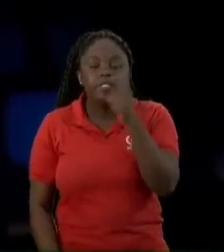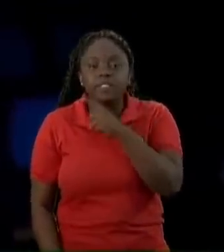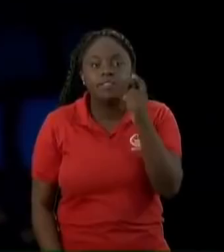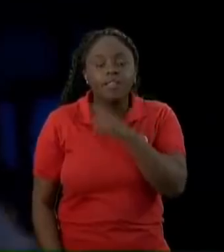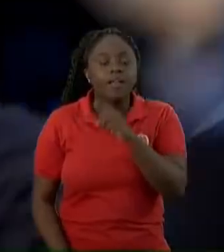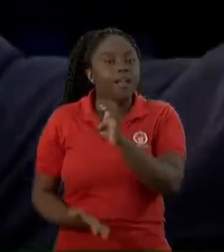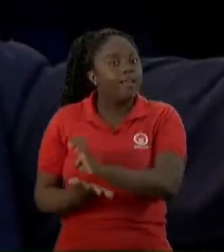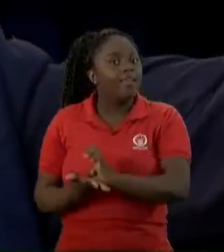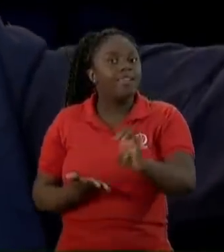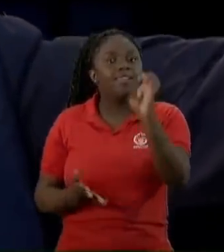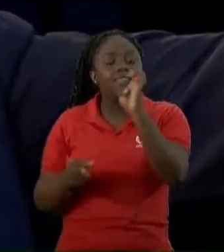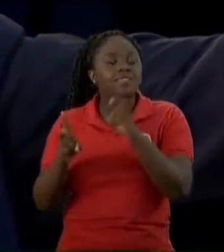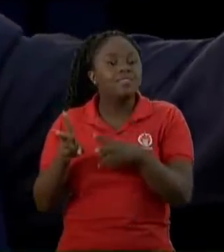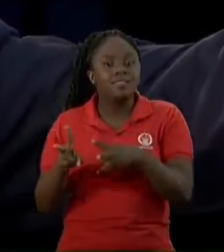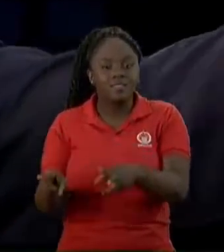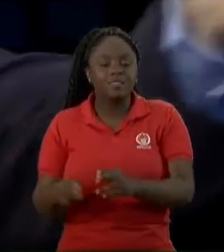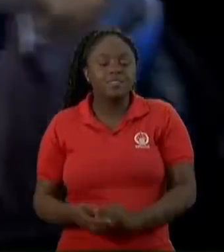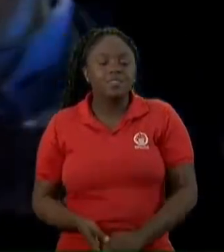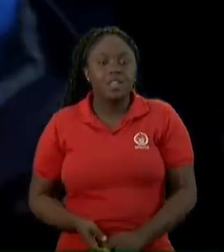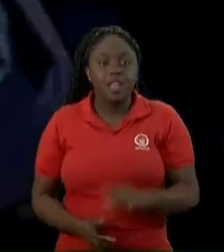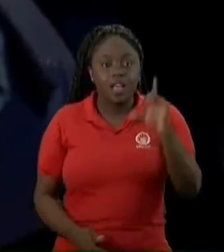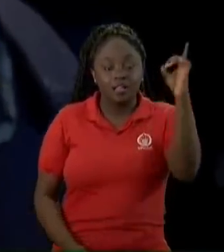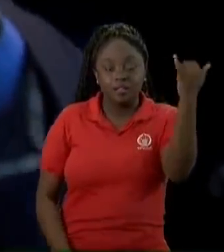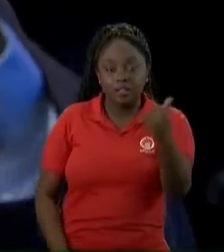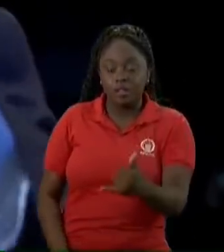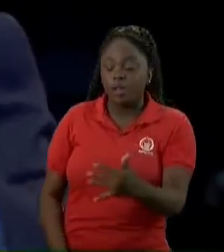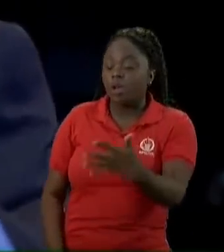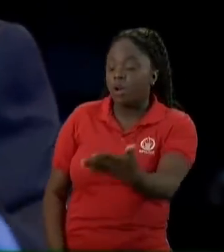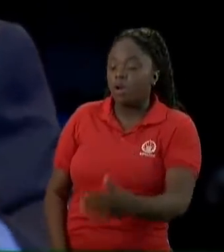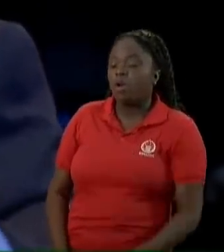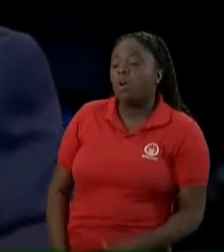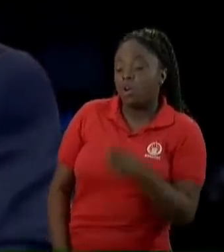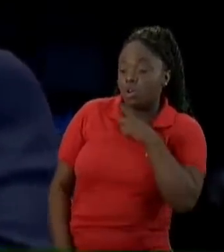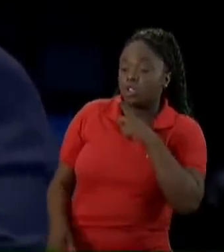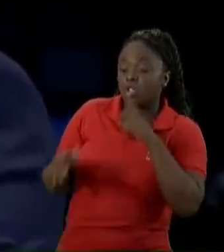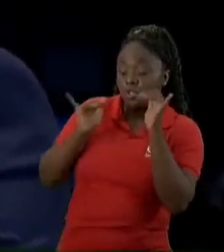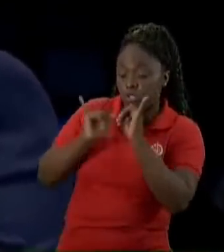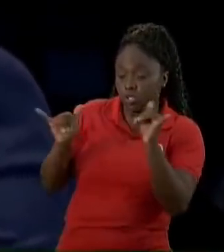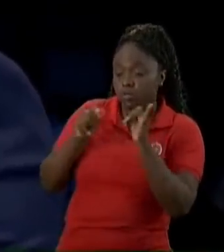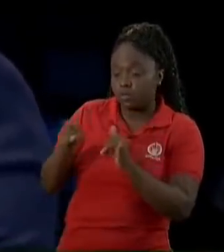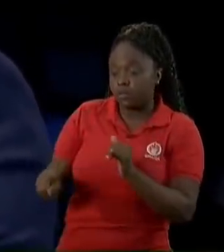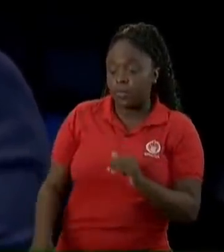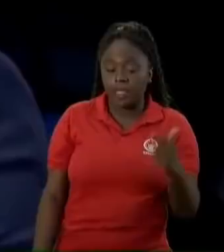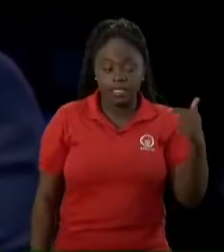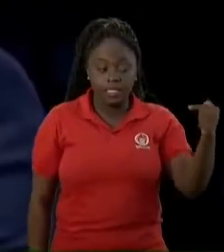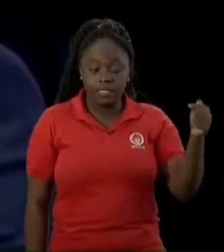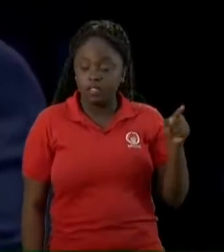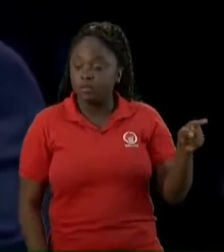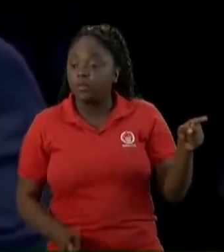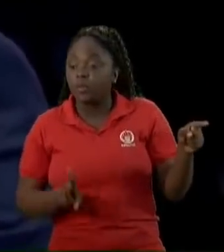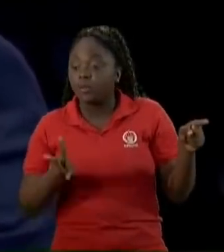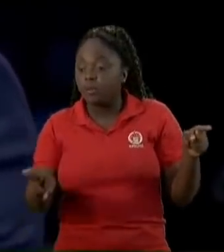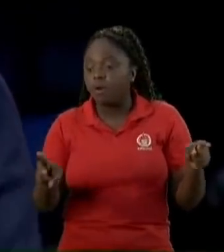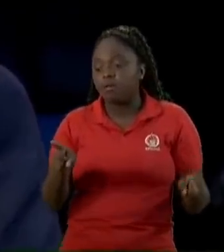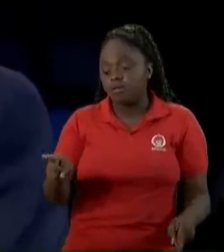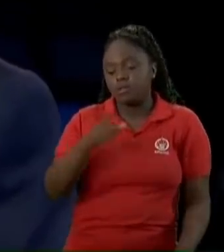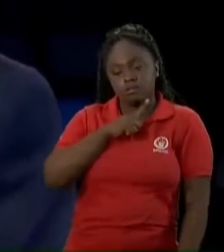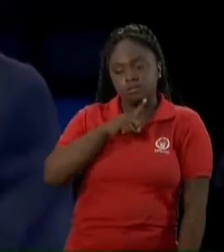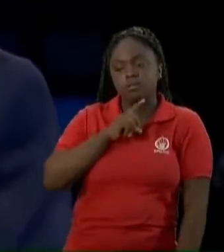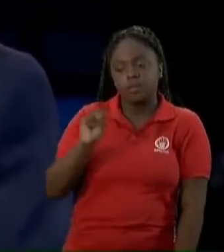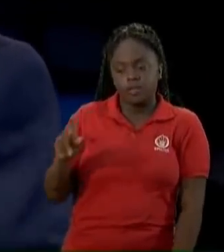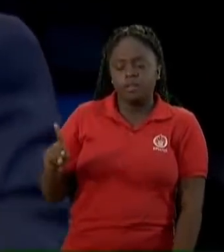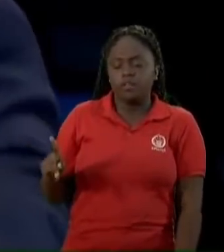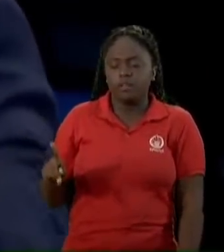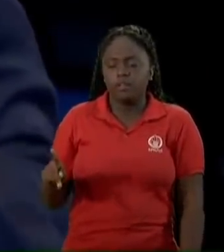Elias estava nessa Só eu Deus falou assim Aqui, eu não disse para você Elias Eu tenho sete mil igual a você, tá? Sete